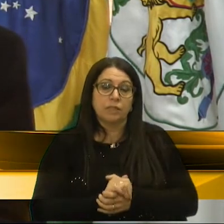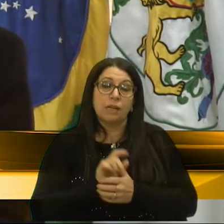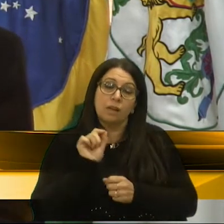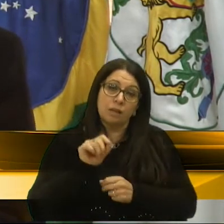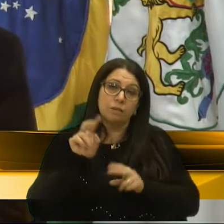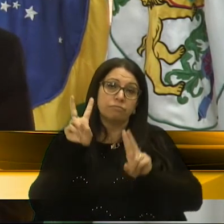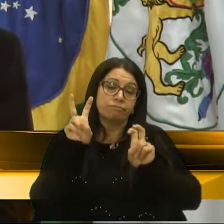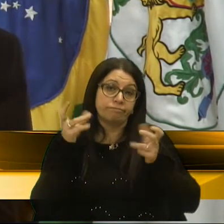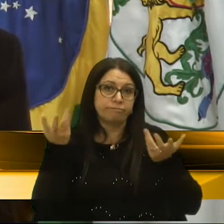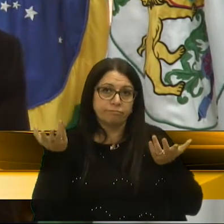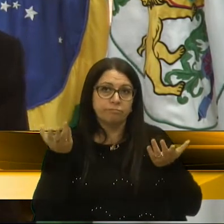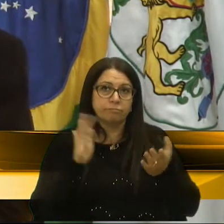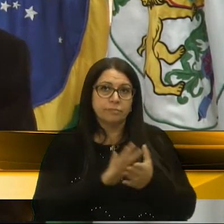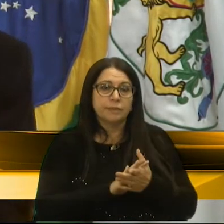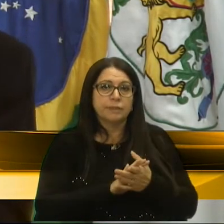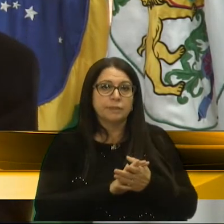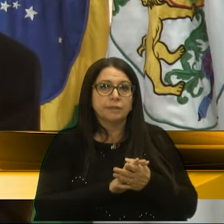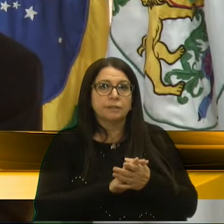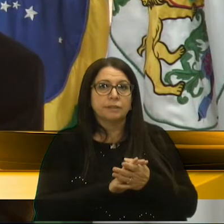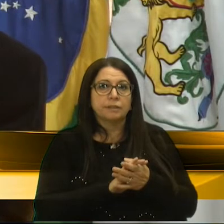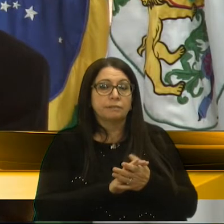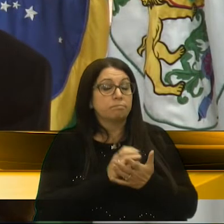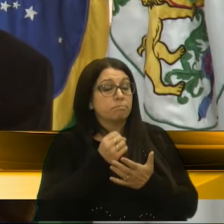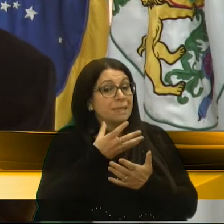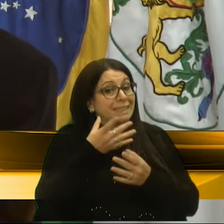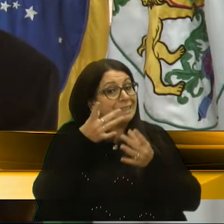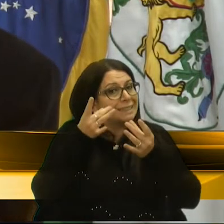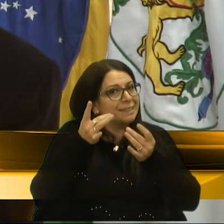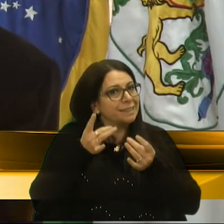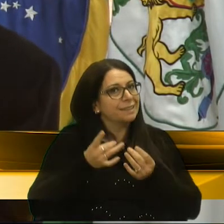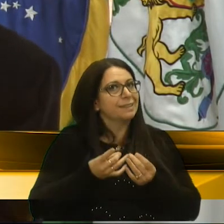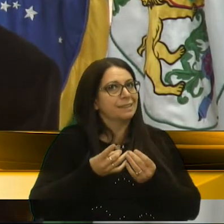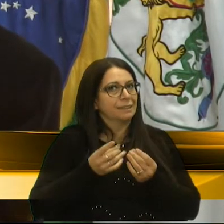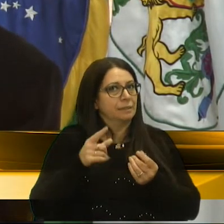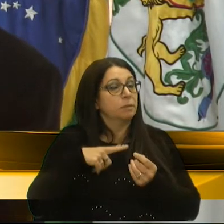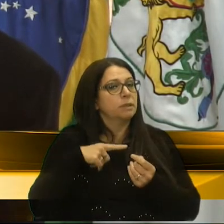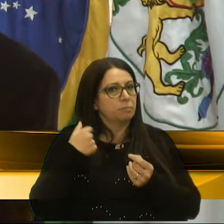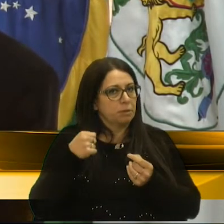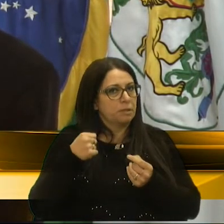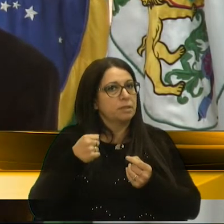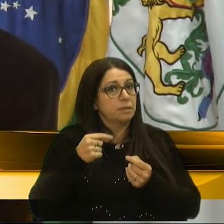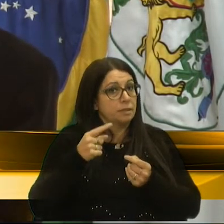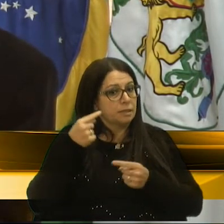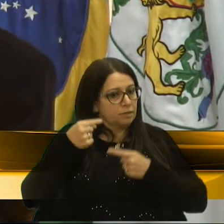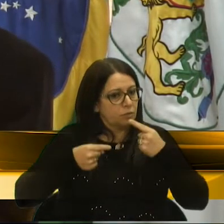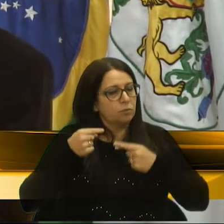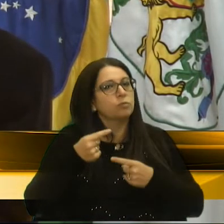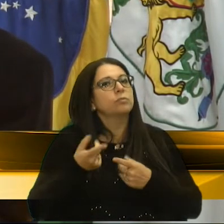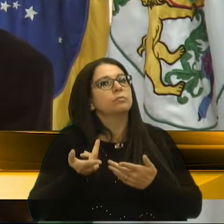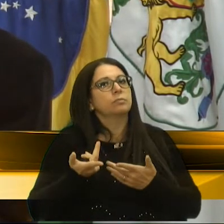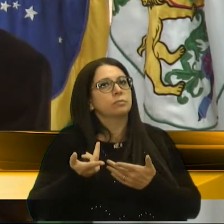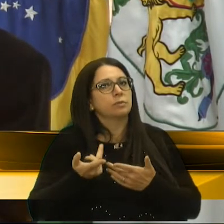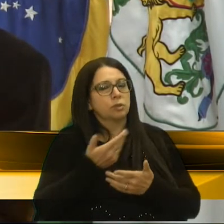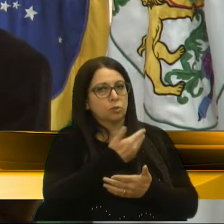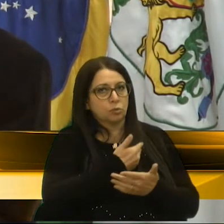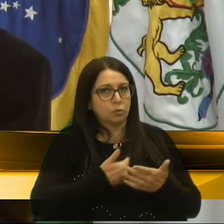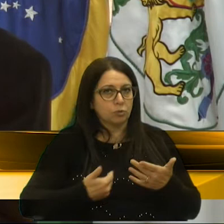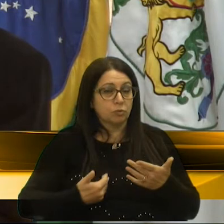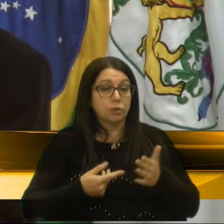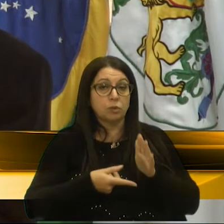assunto bem espinhoso, mas ele tem que ser enfrentado. O governo